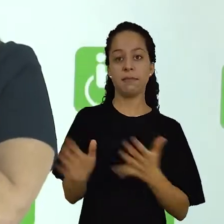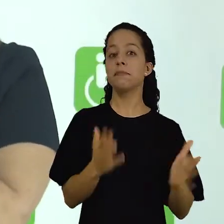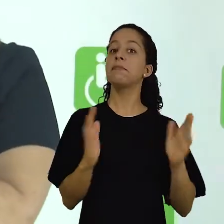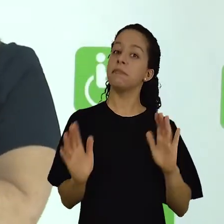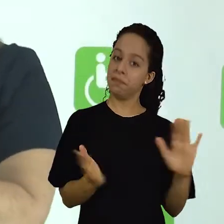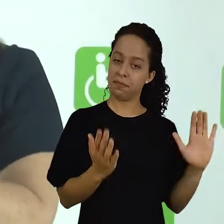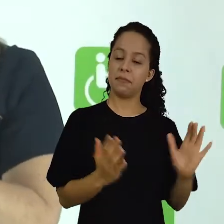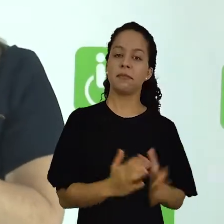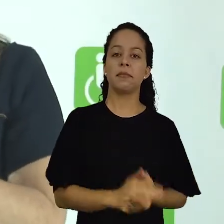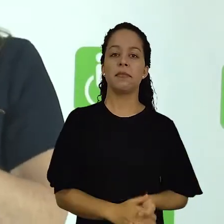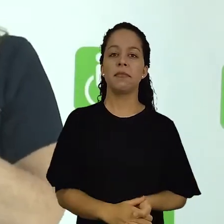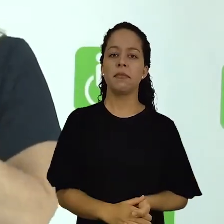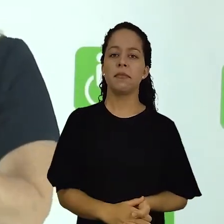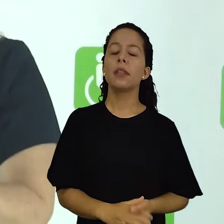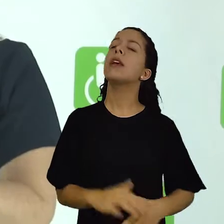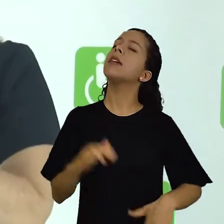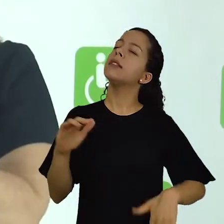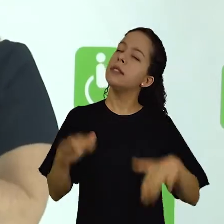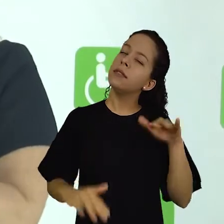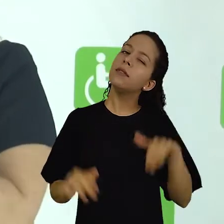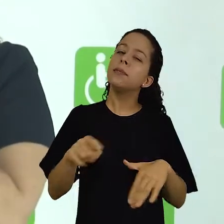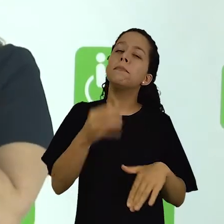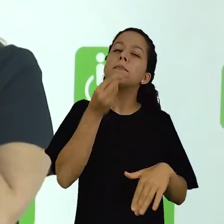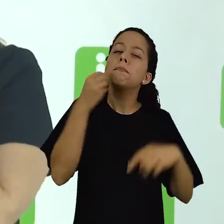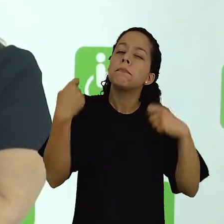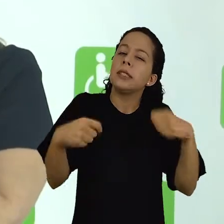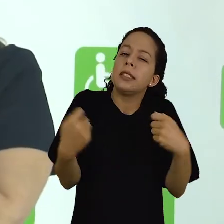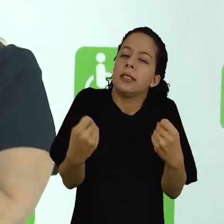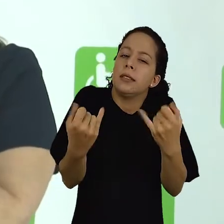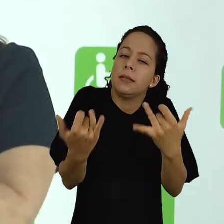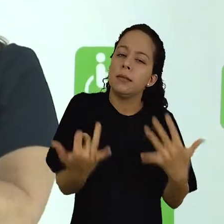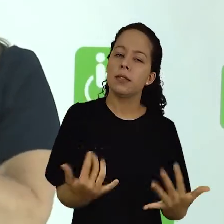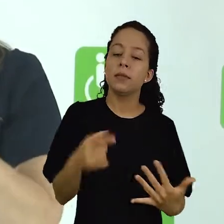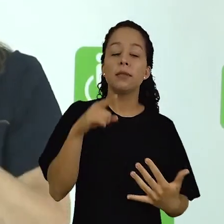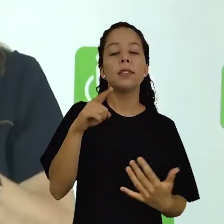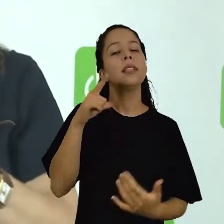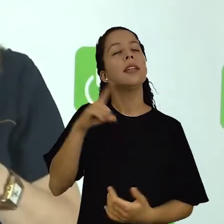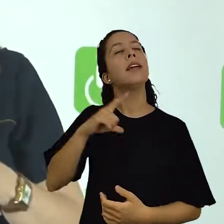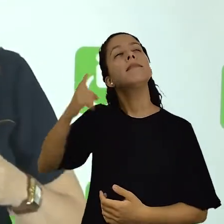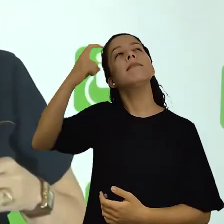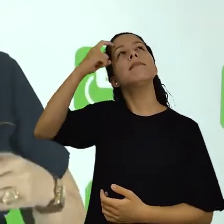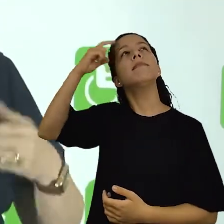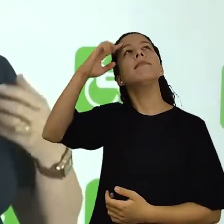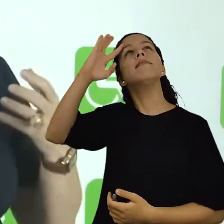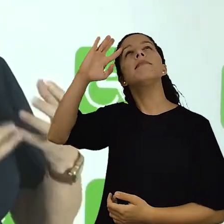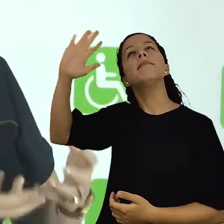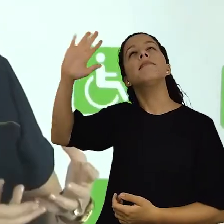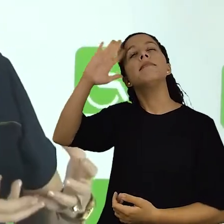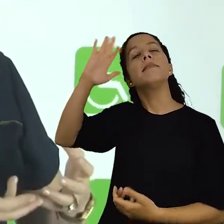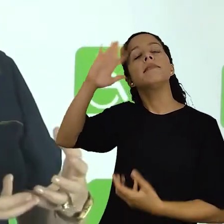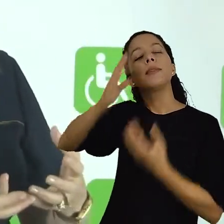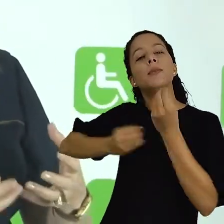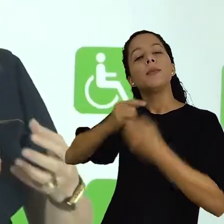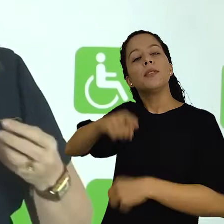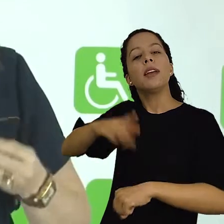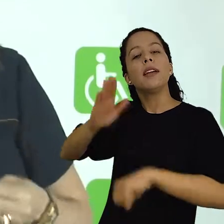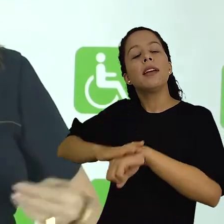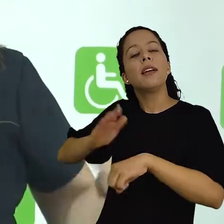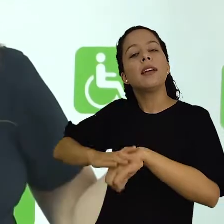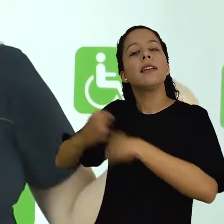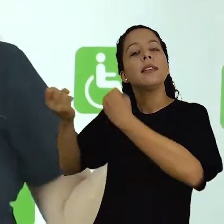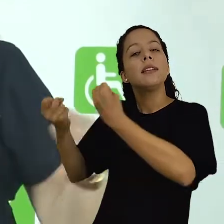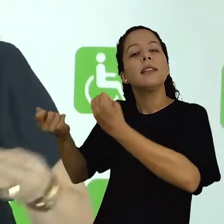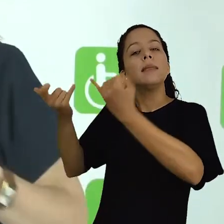Às vezes, para que você explique a ocorrência desses fenômenos, você busca, na imaginação, criar